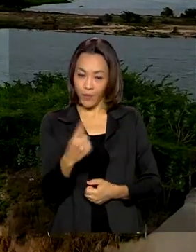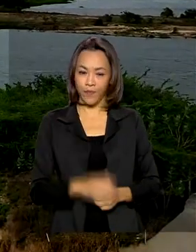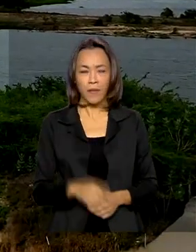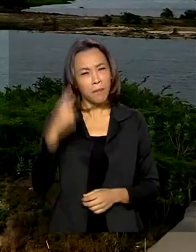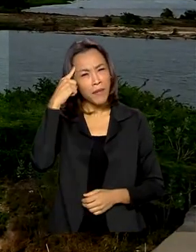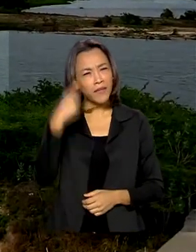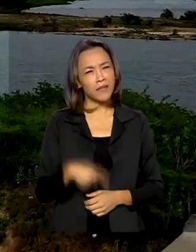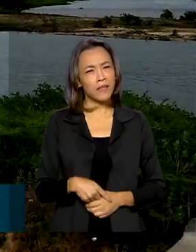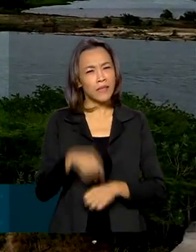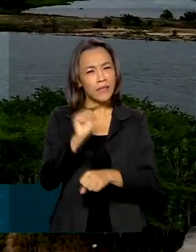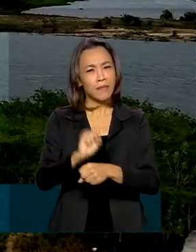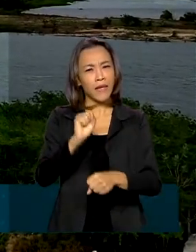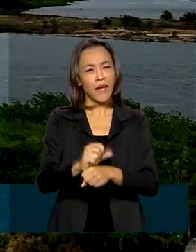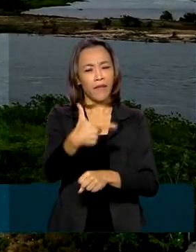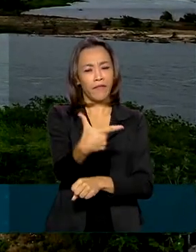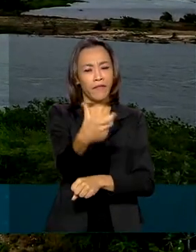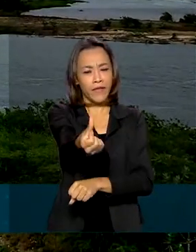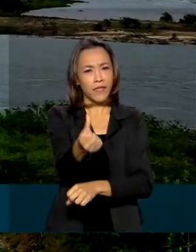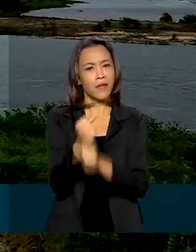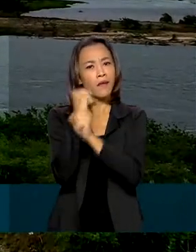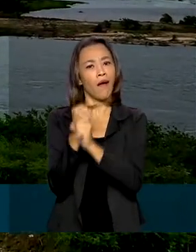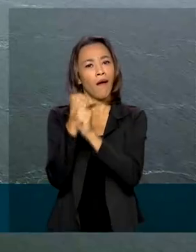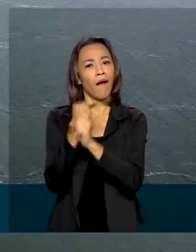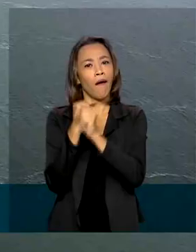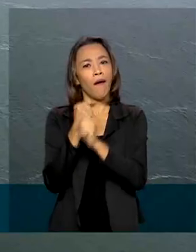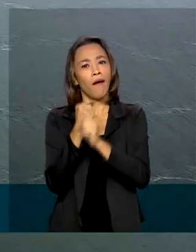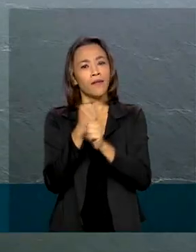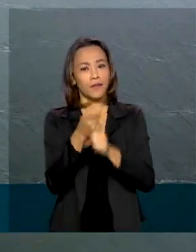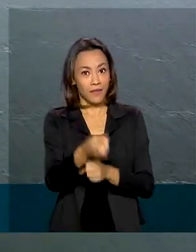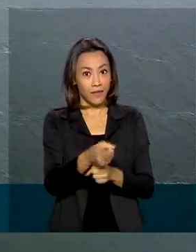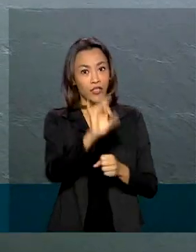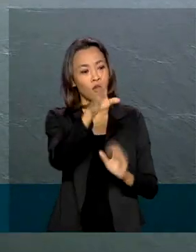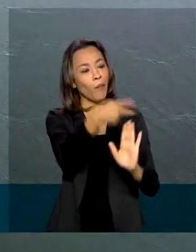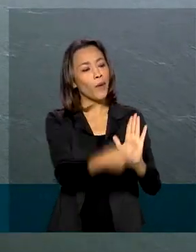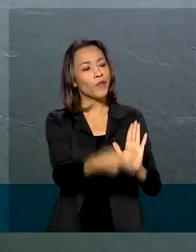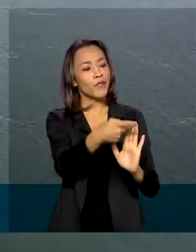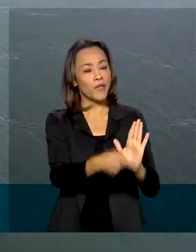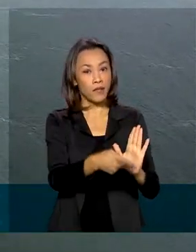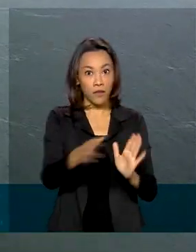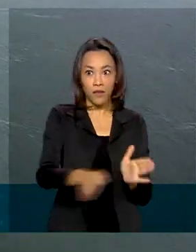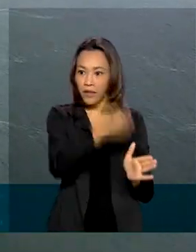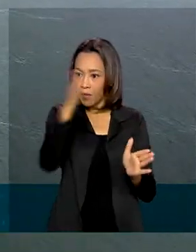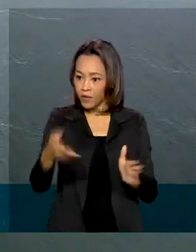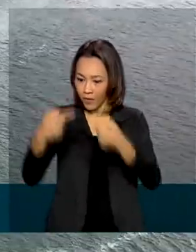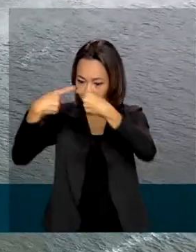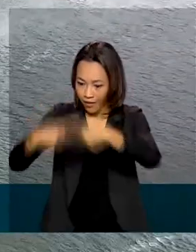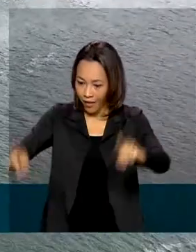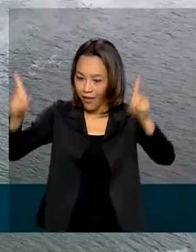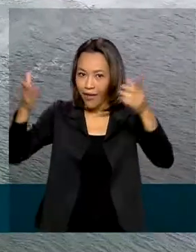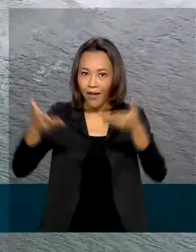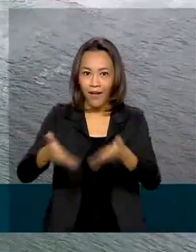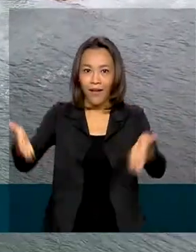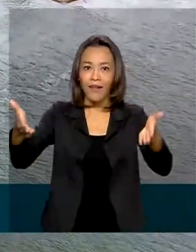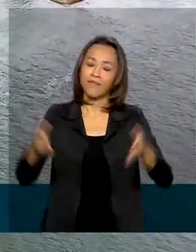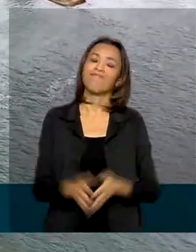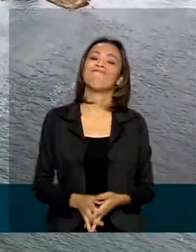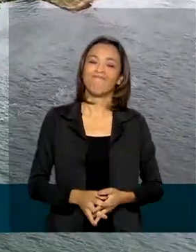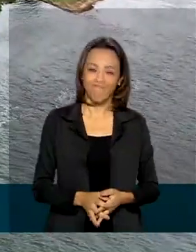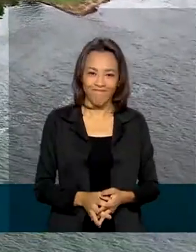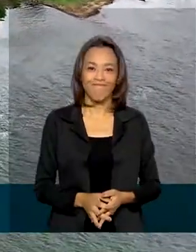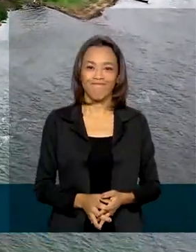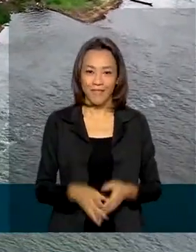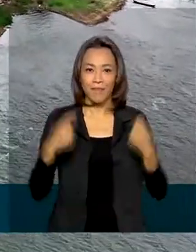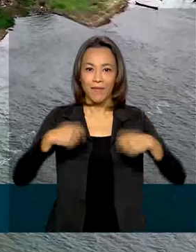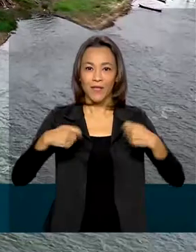26 anos para uma obra deixar de ser apenas um projeto e ser efetivamente inaugurada, pois foram necessárias